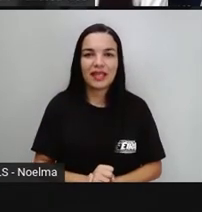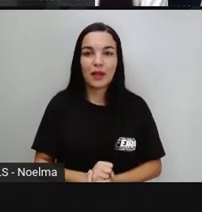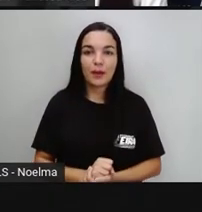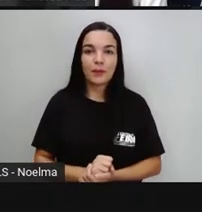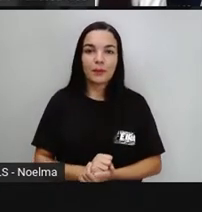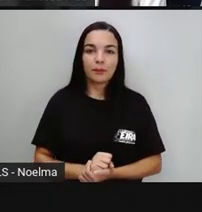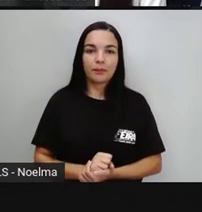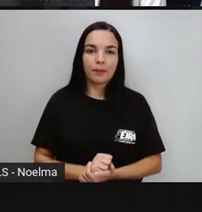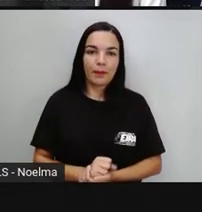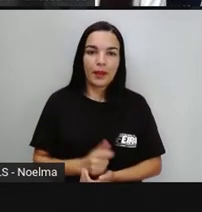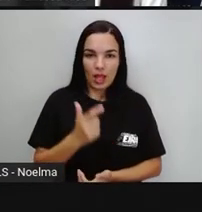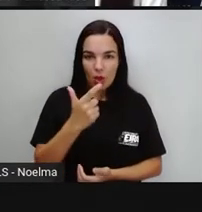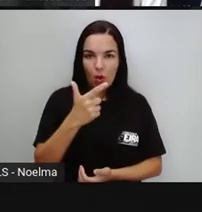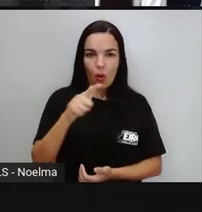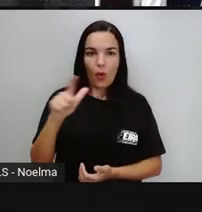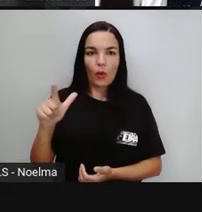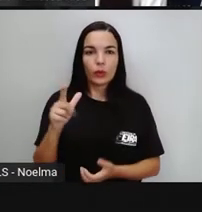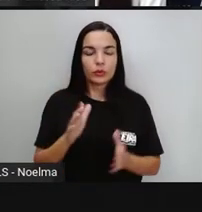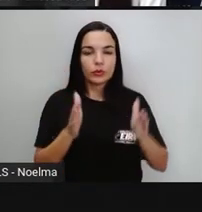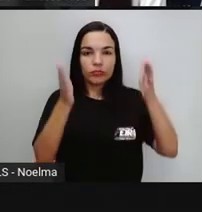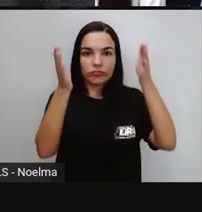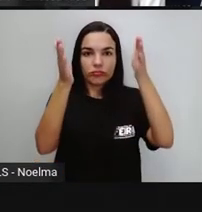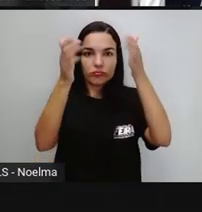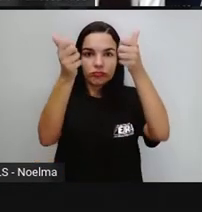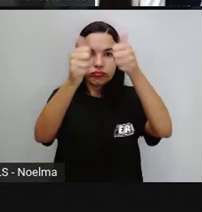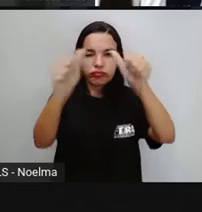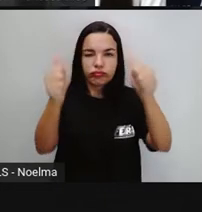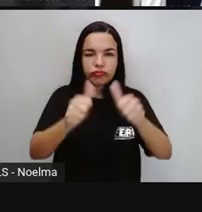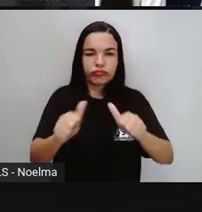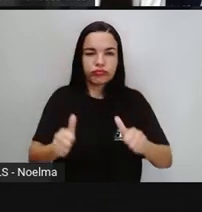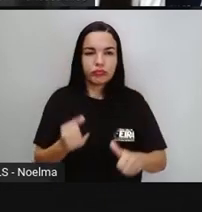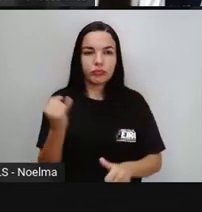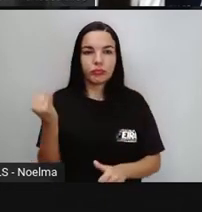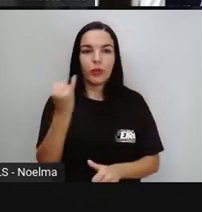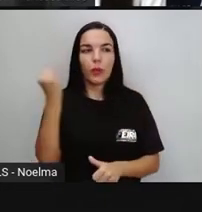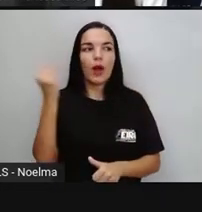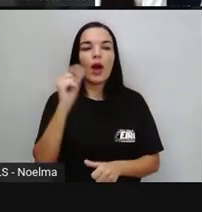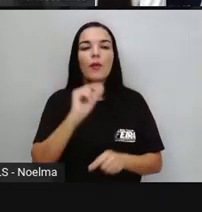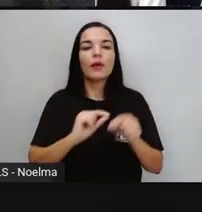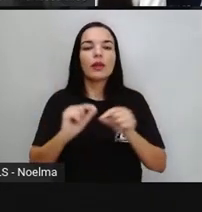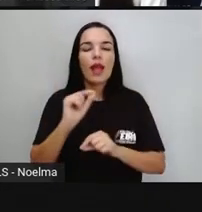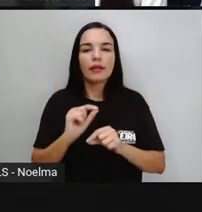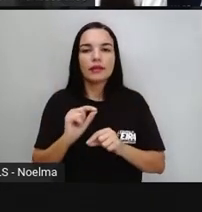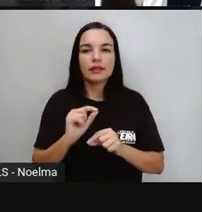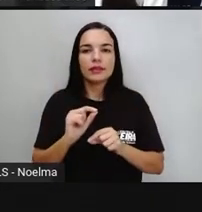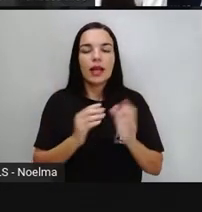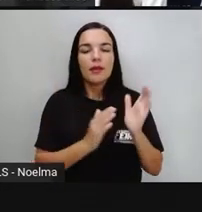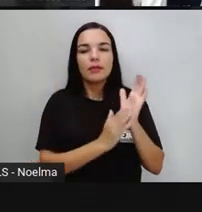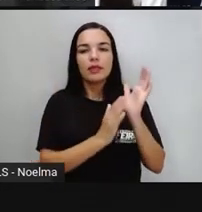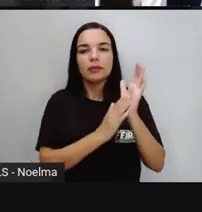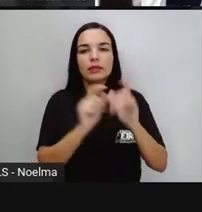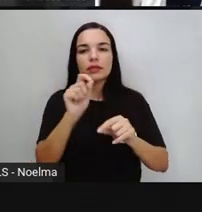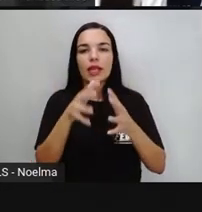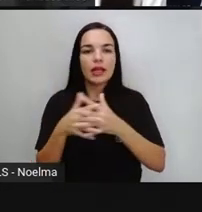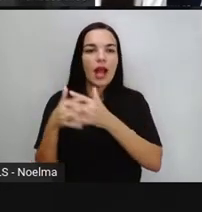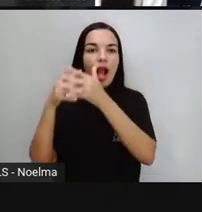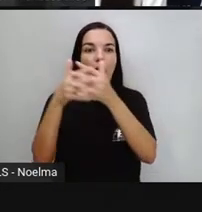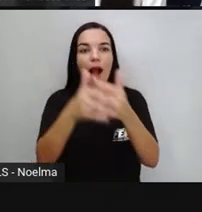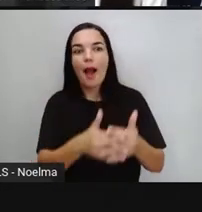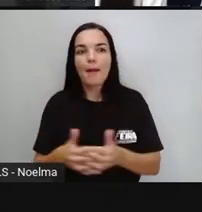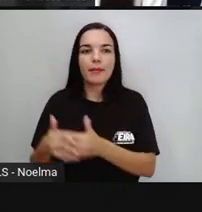Olha só, outro monumento importante aí, o monumento ao caminhoneiro, né? Agente também importante